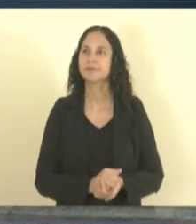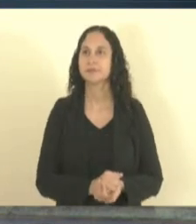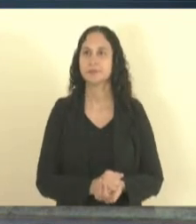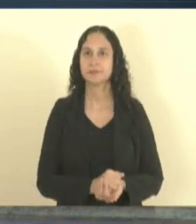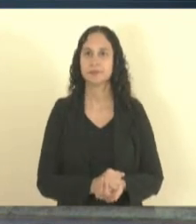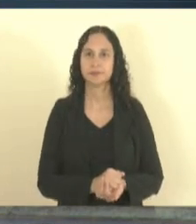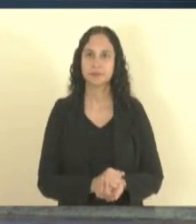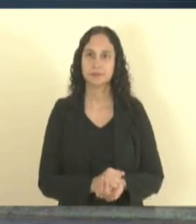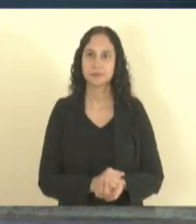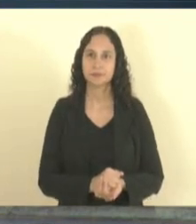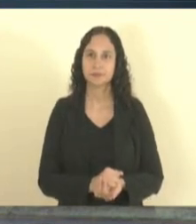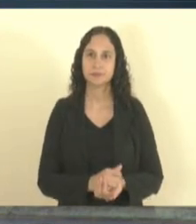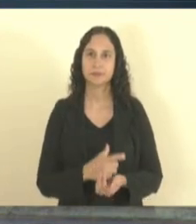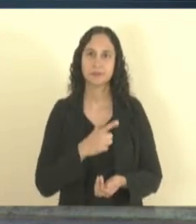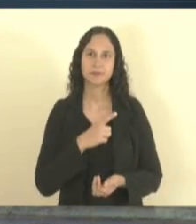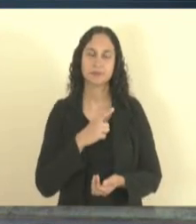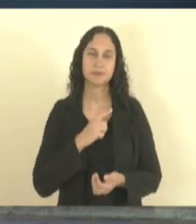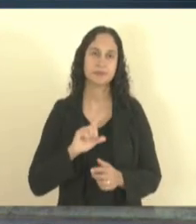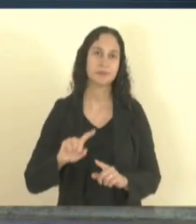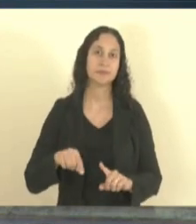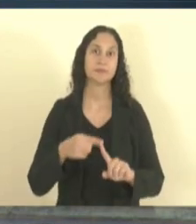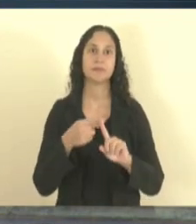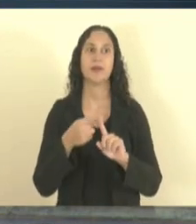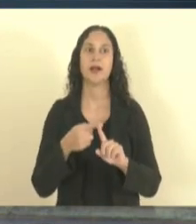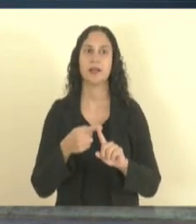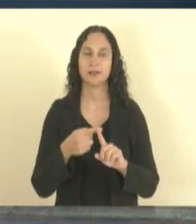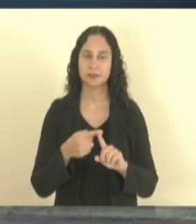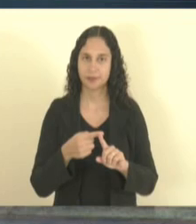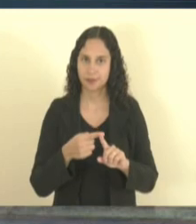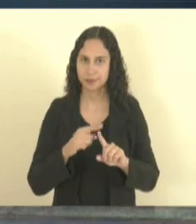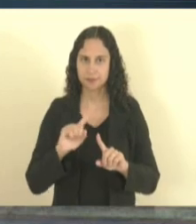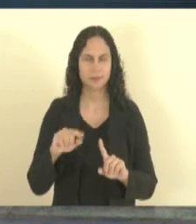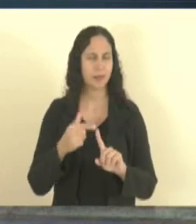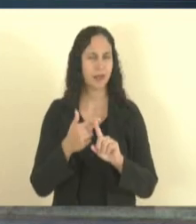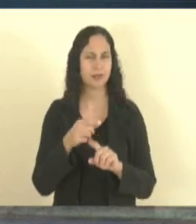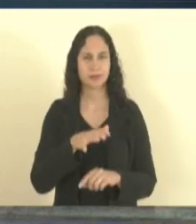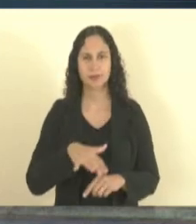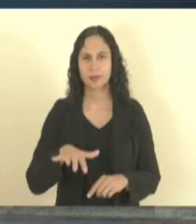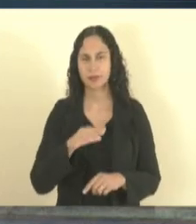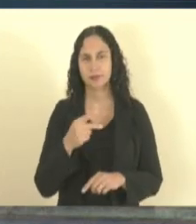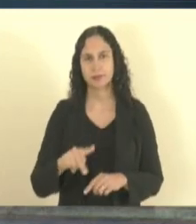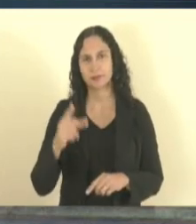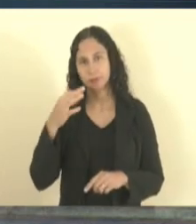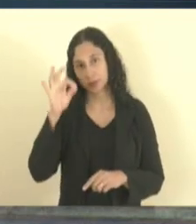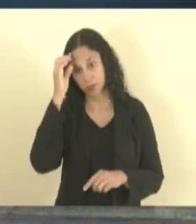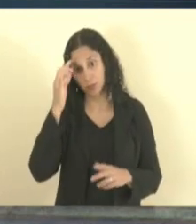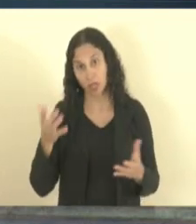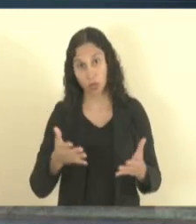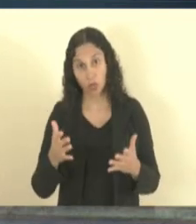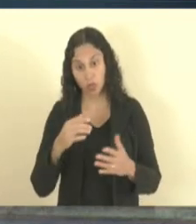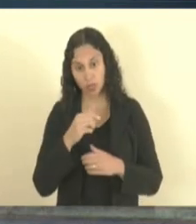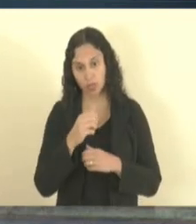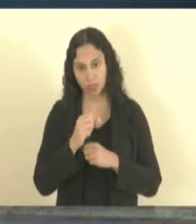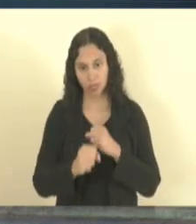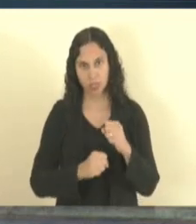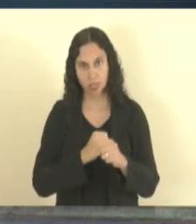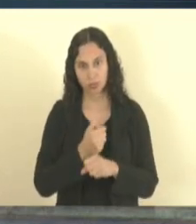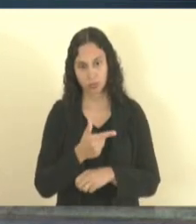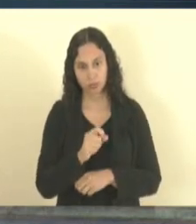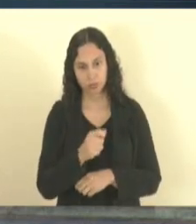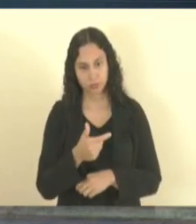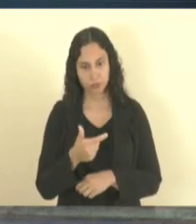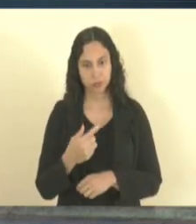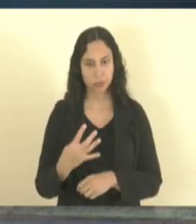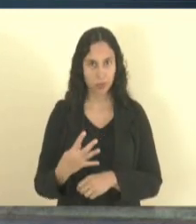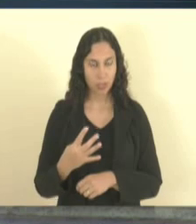mais do que o dobro do que era feito aqui praticamente o triplo esse ano vamos tentar fazer mais ainda